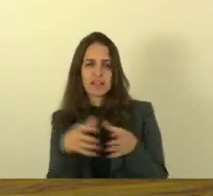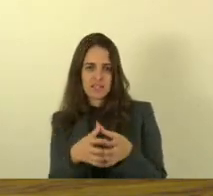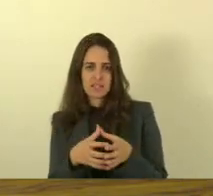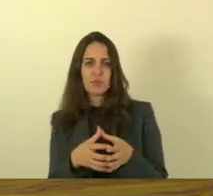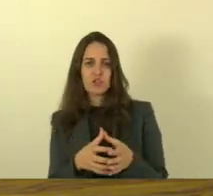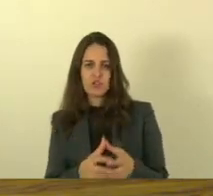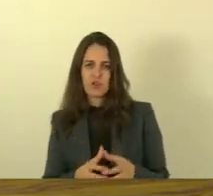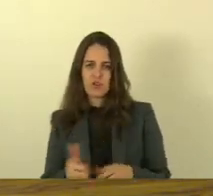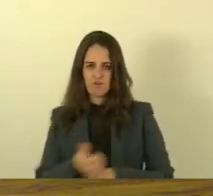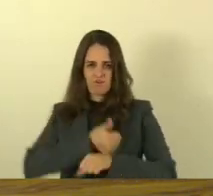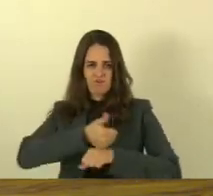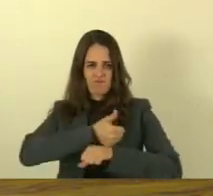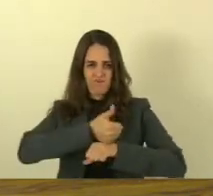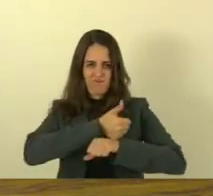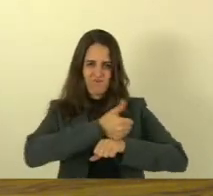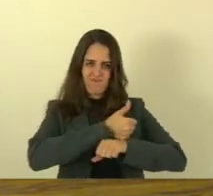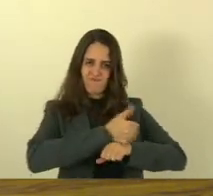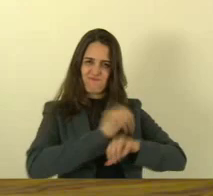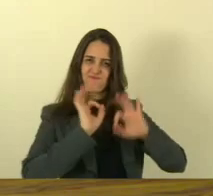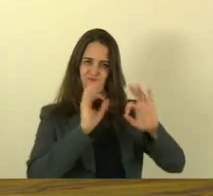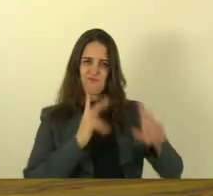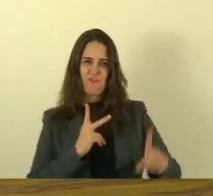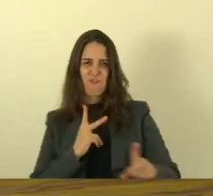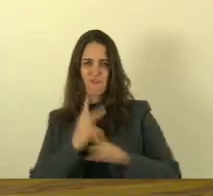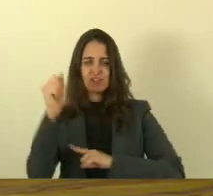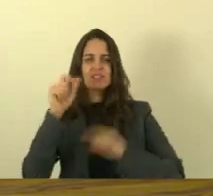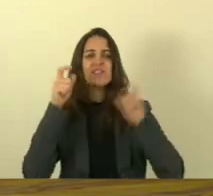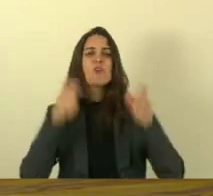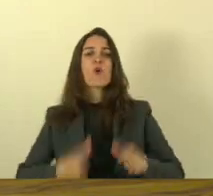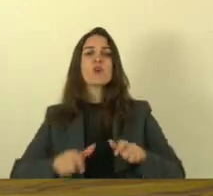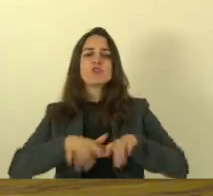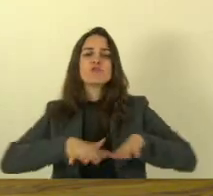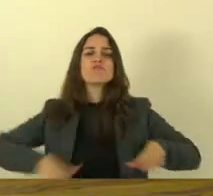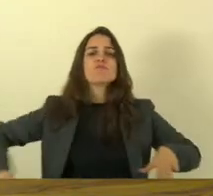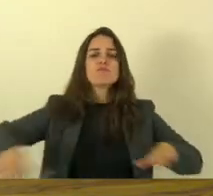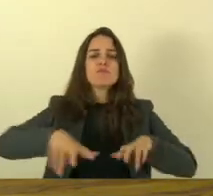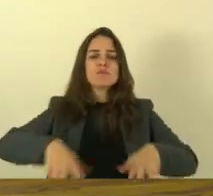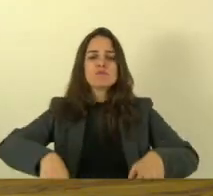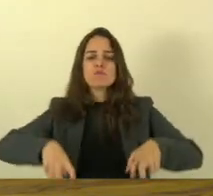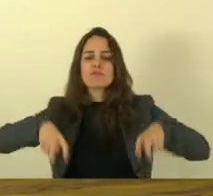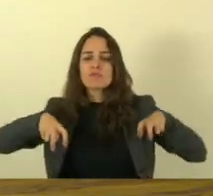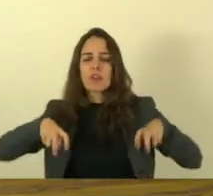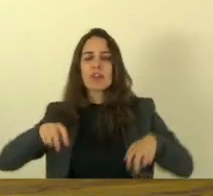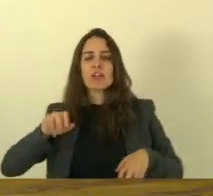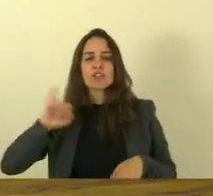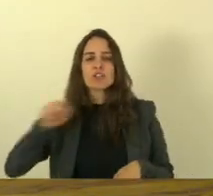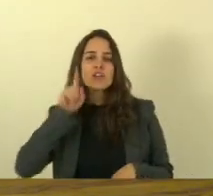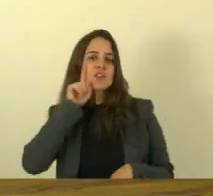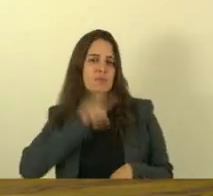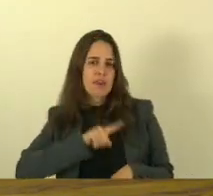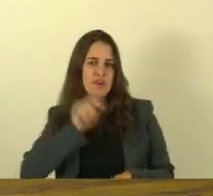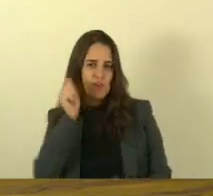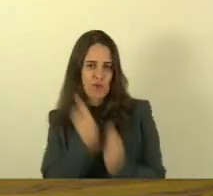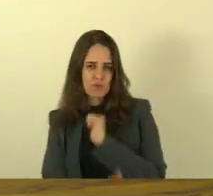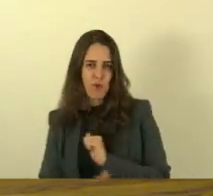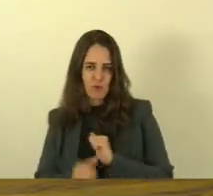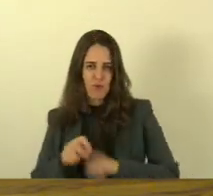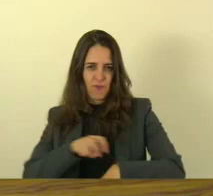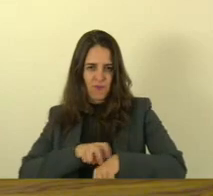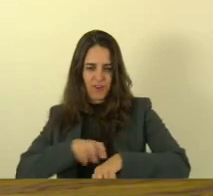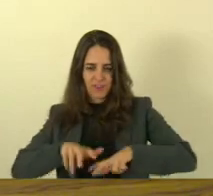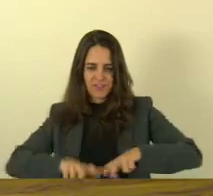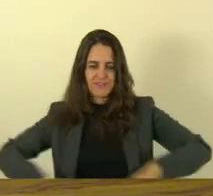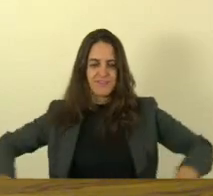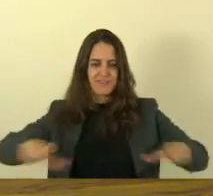brilhar no campo de Jardim América a gente pode estar fazendo essa homenagem a este grande